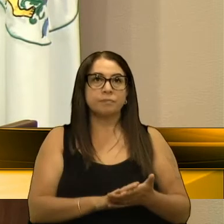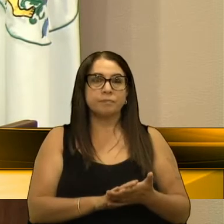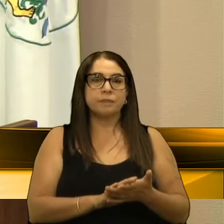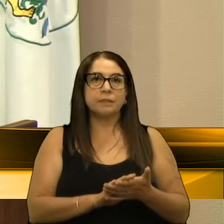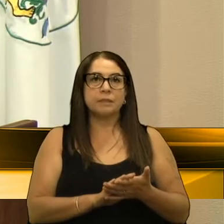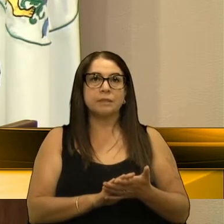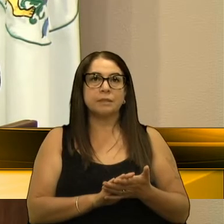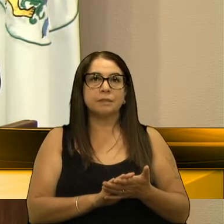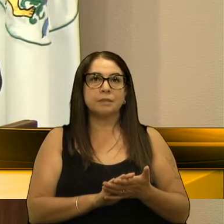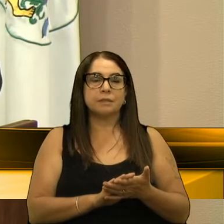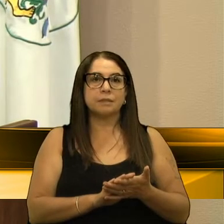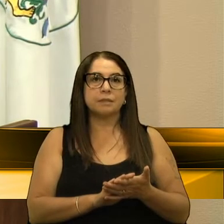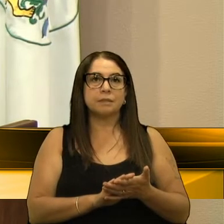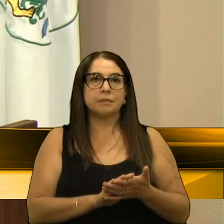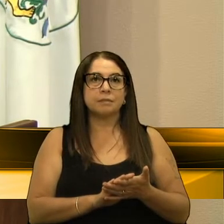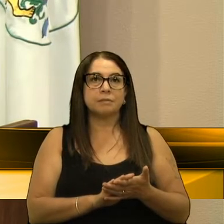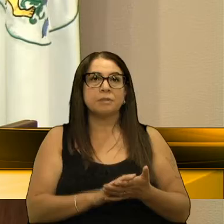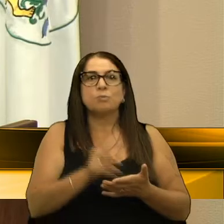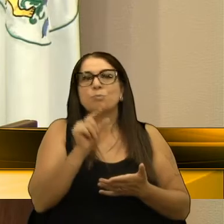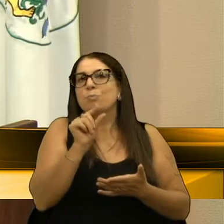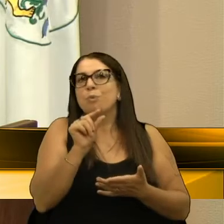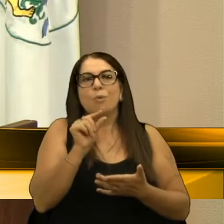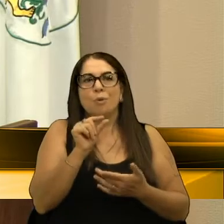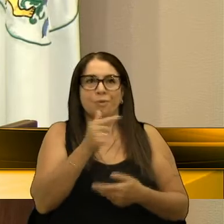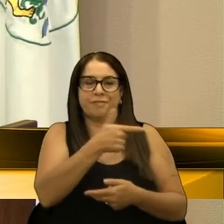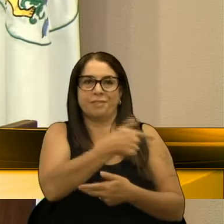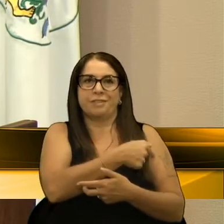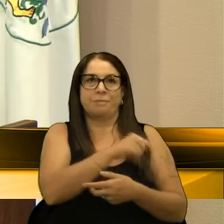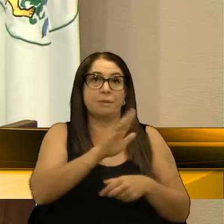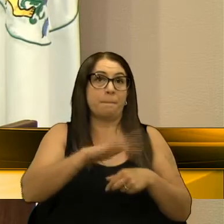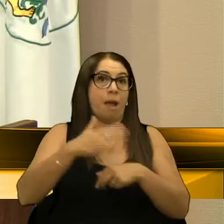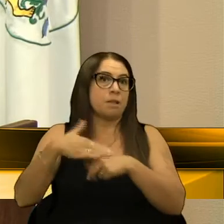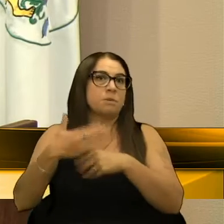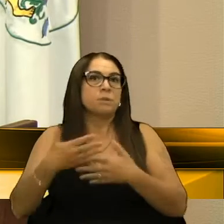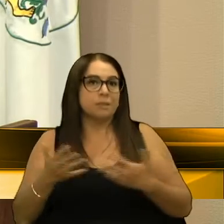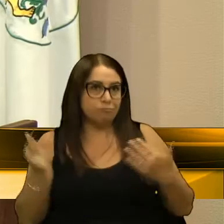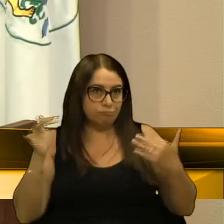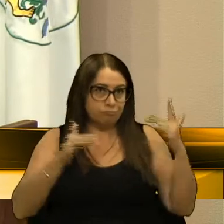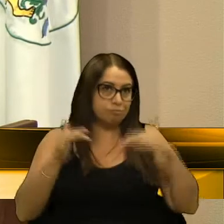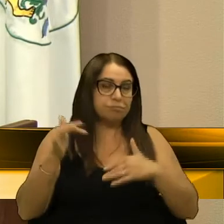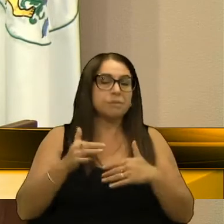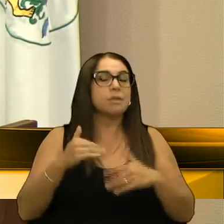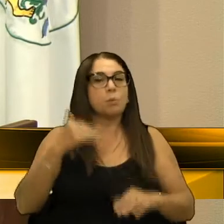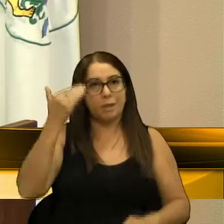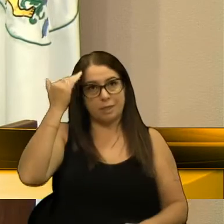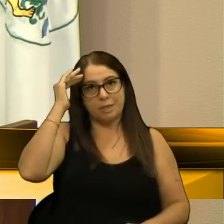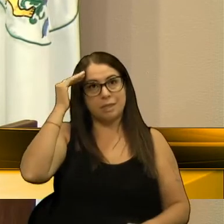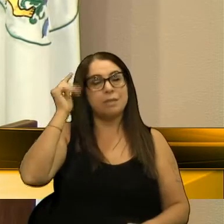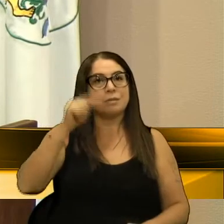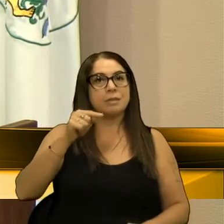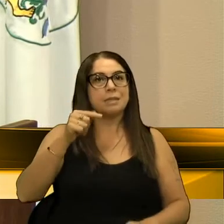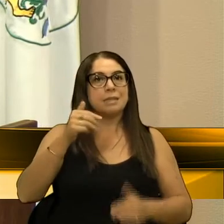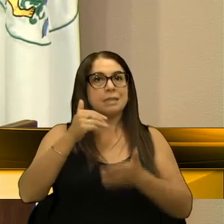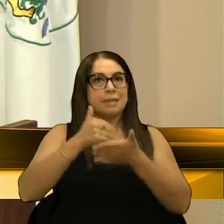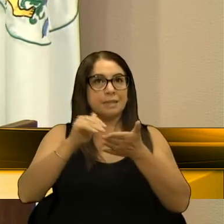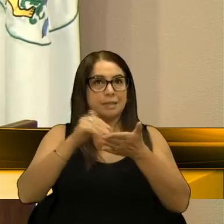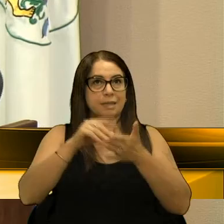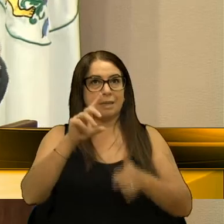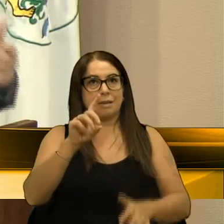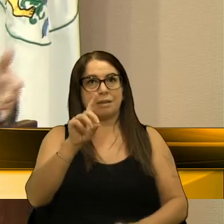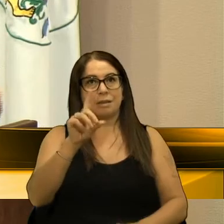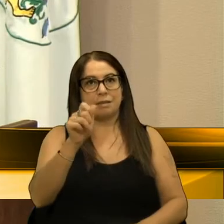muito poucas doses, nós precisamos muito mais. Eu entendo que a secretária Daniele,